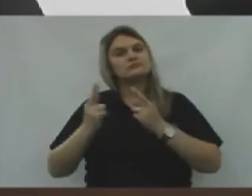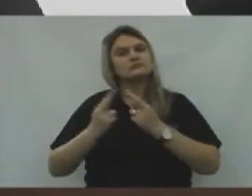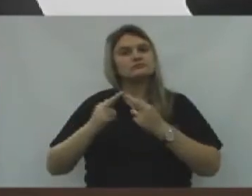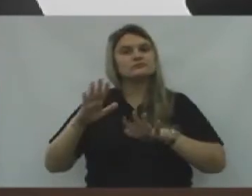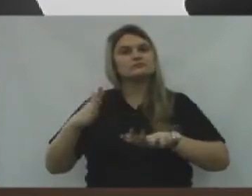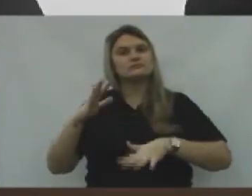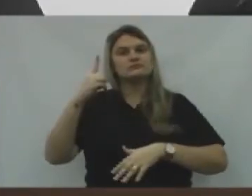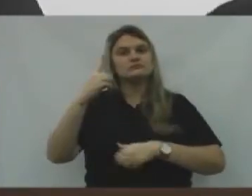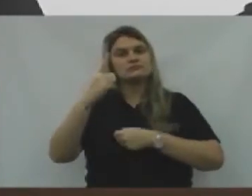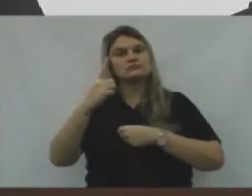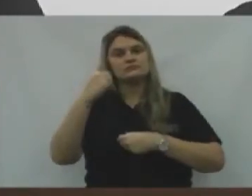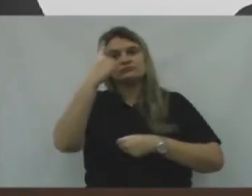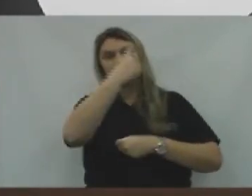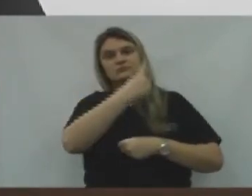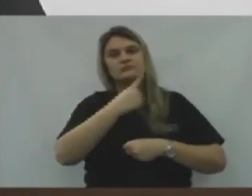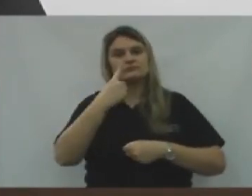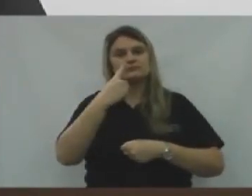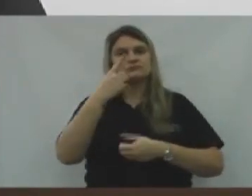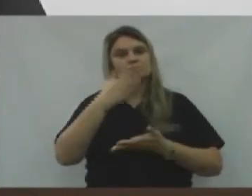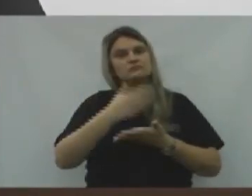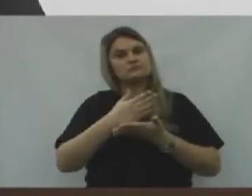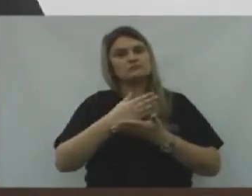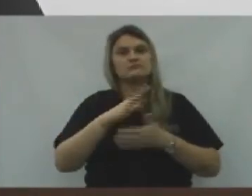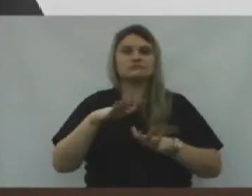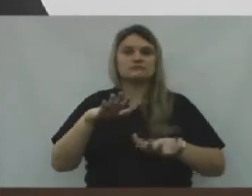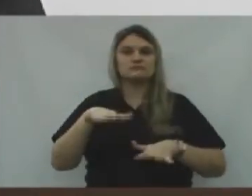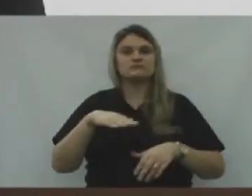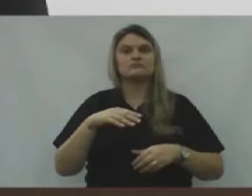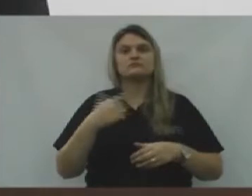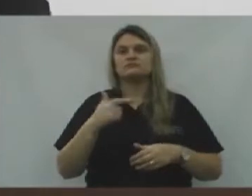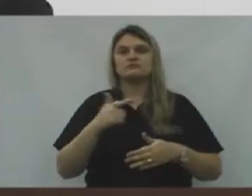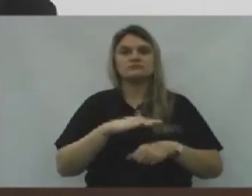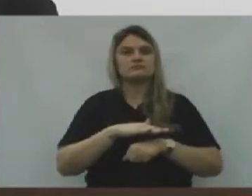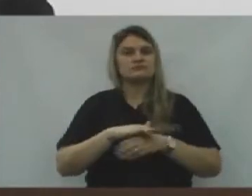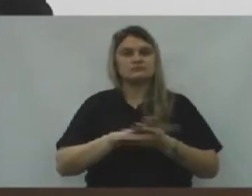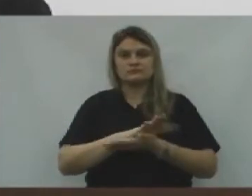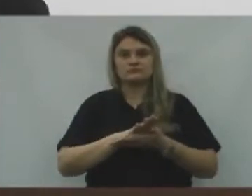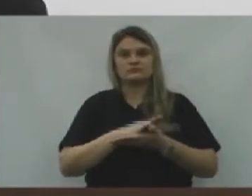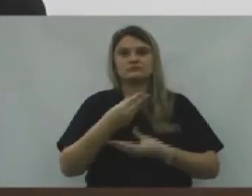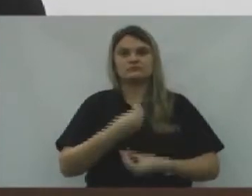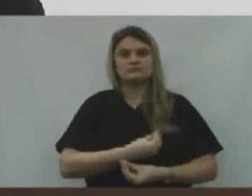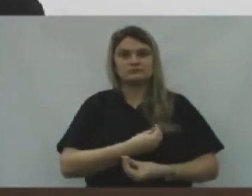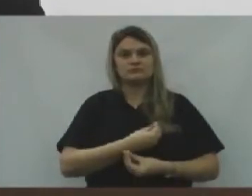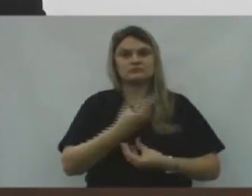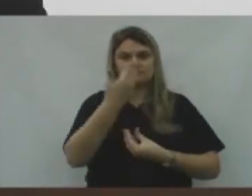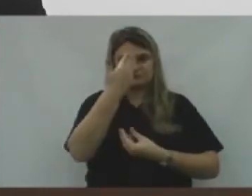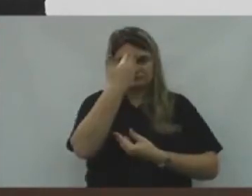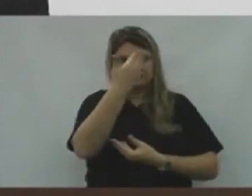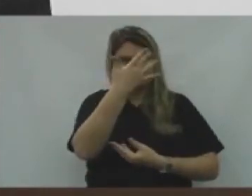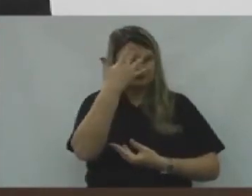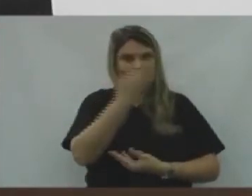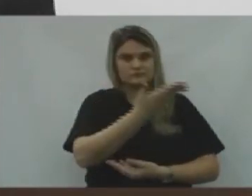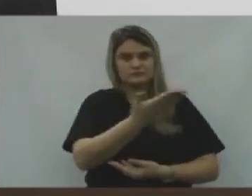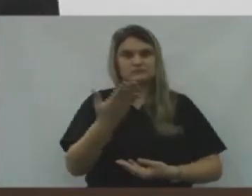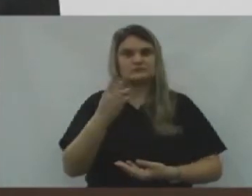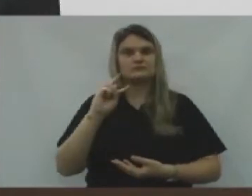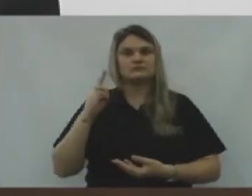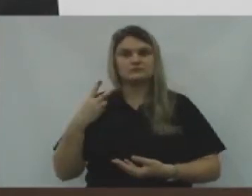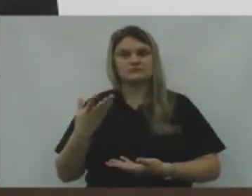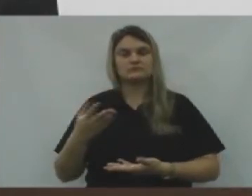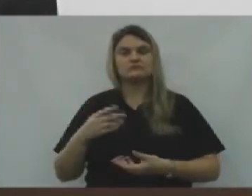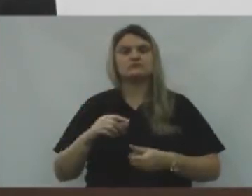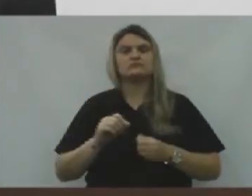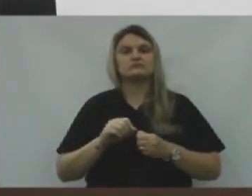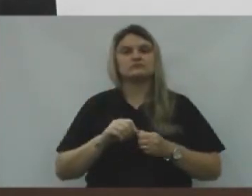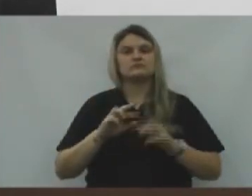hora e meia Ou talvez um pouquinho mais. Nada mais então Havendo, Agradecemos a presença Dos edis E